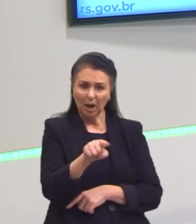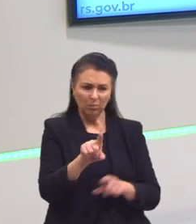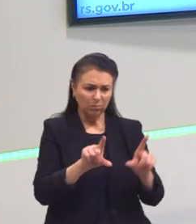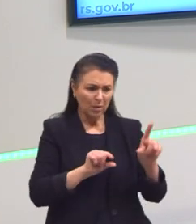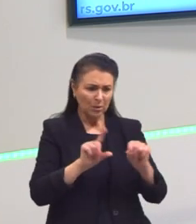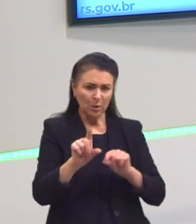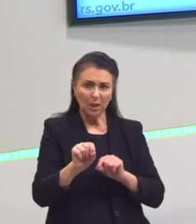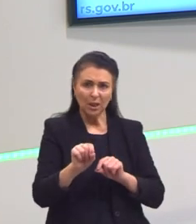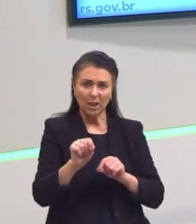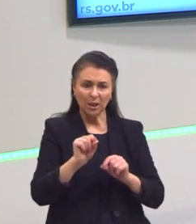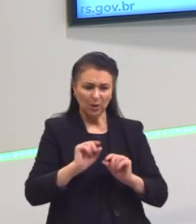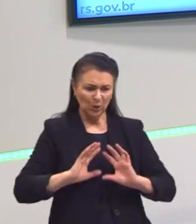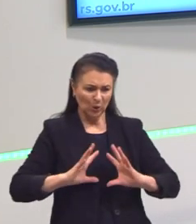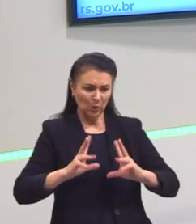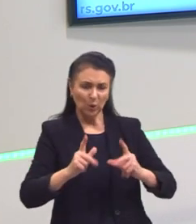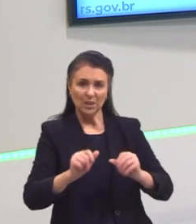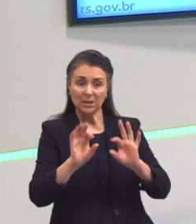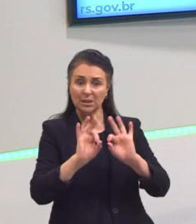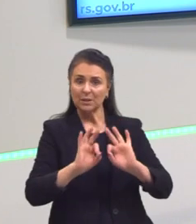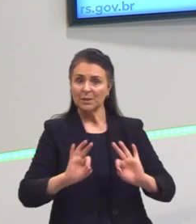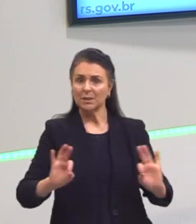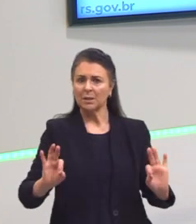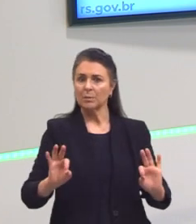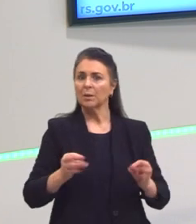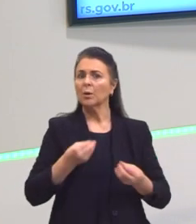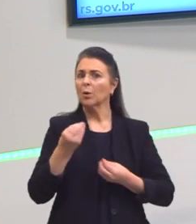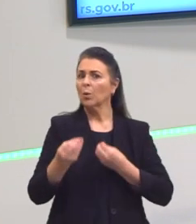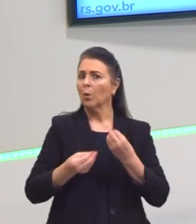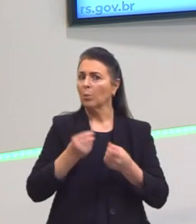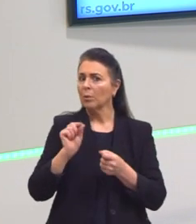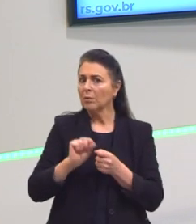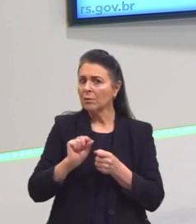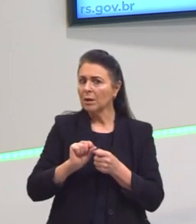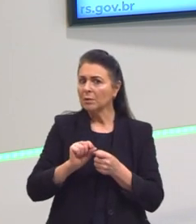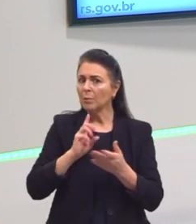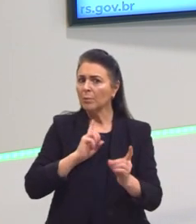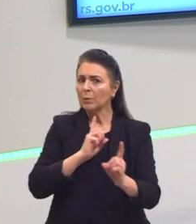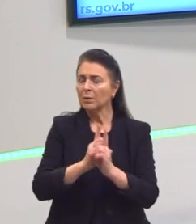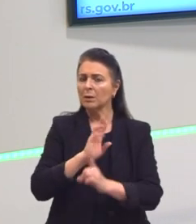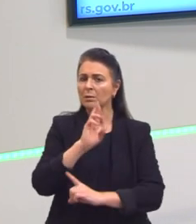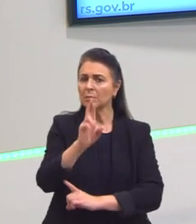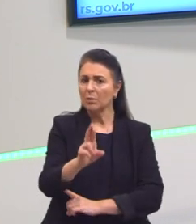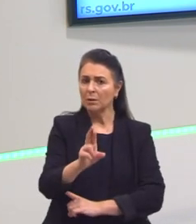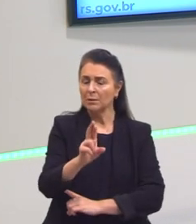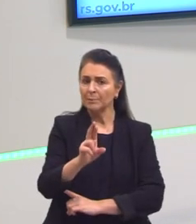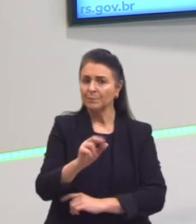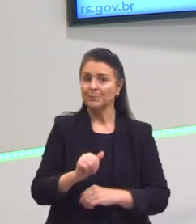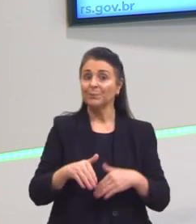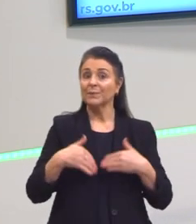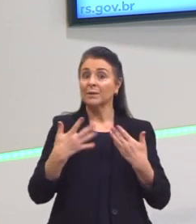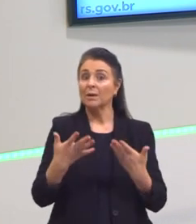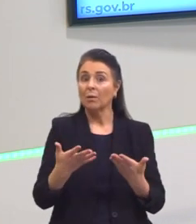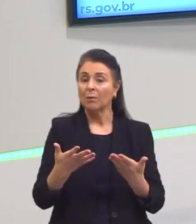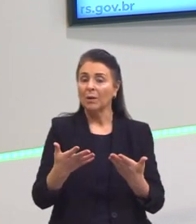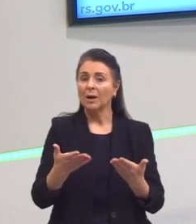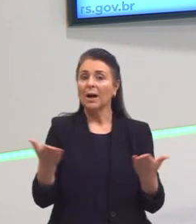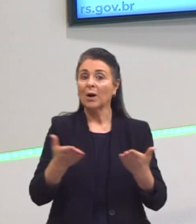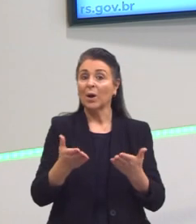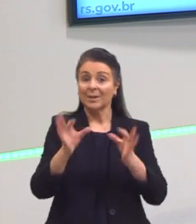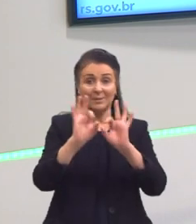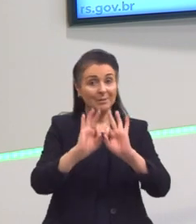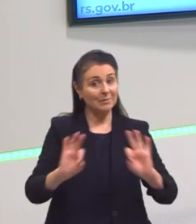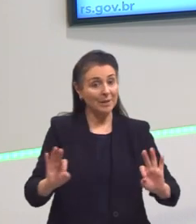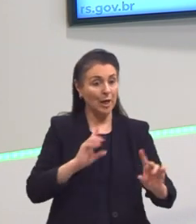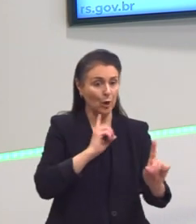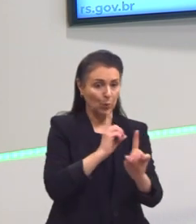todas as alternativas estão simplificadas. Como é que eu vou chegar na resposta? Pega aquele resultado que tu encontrou e simplifica,